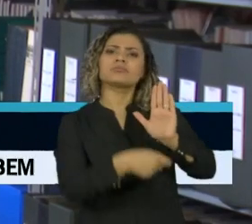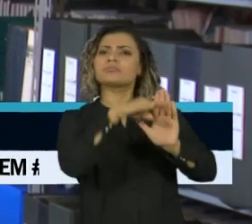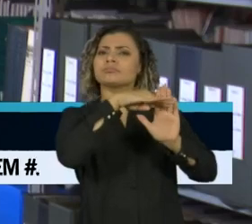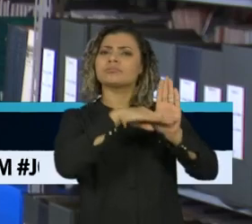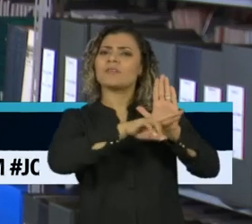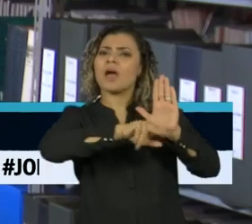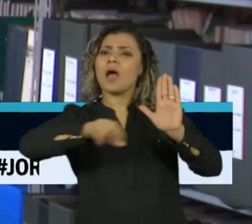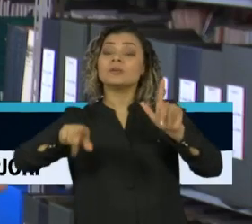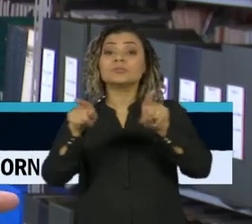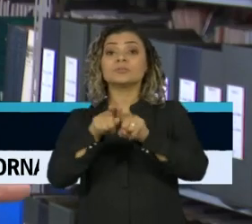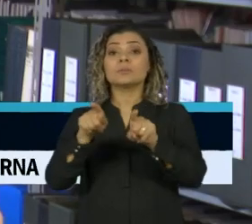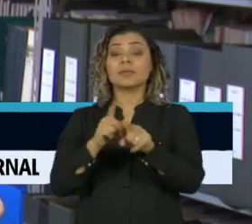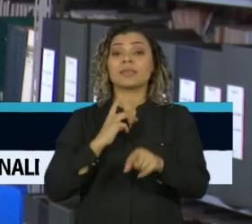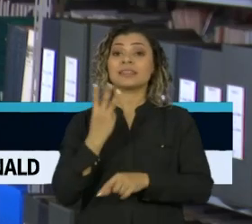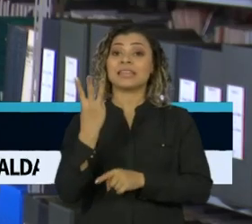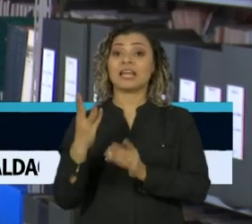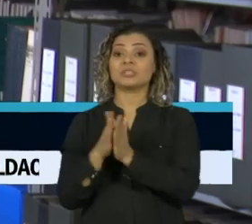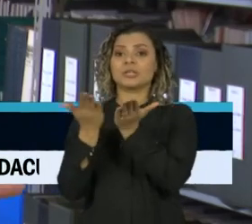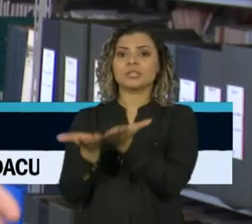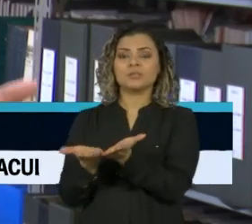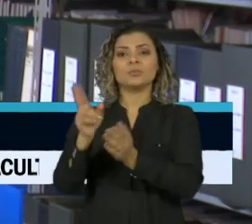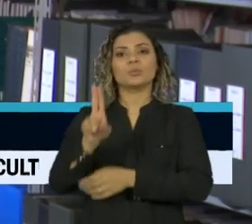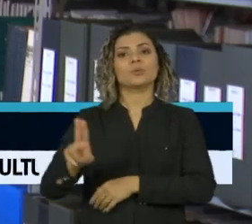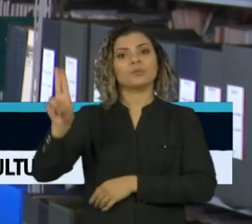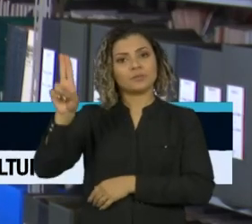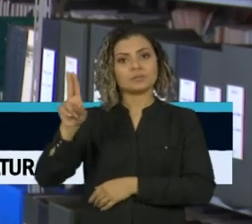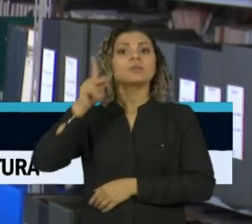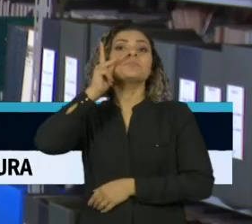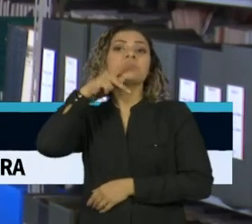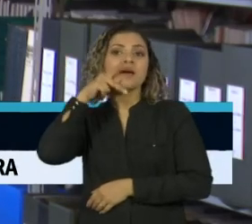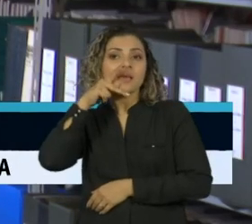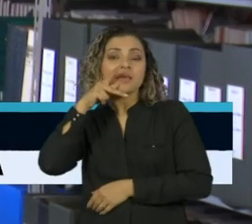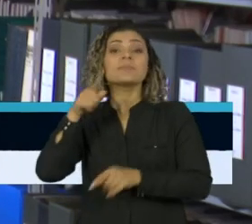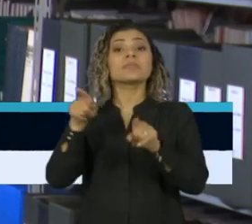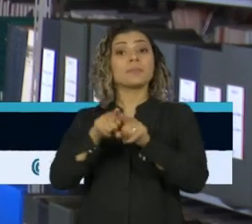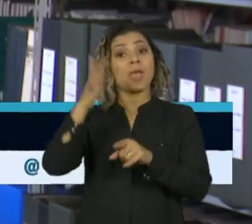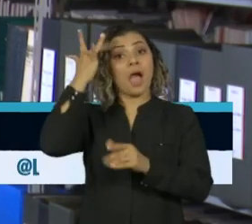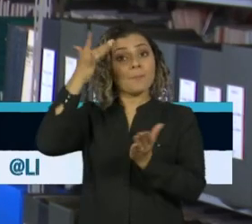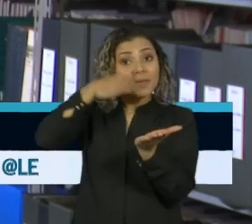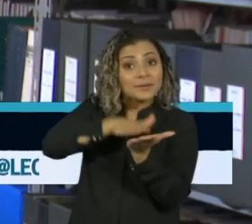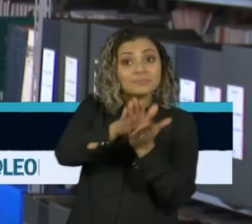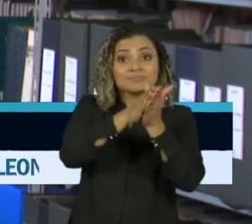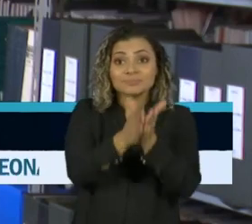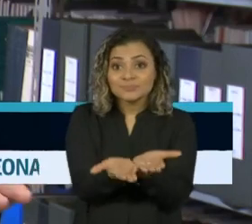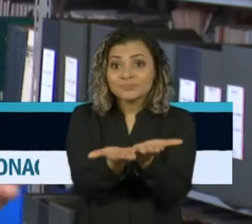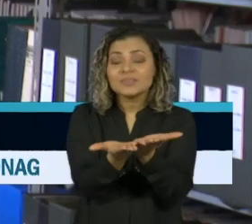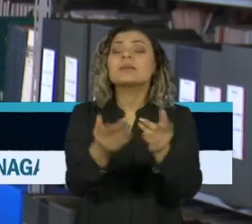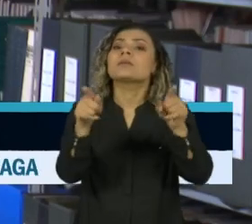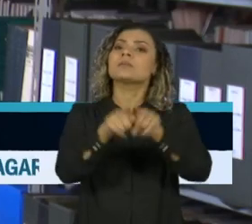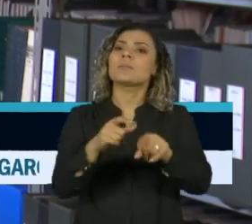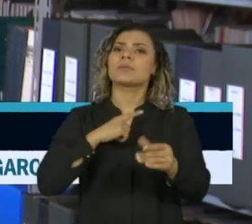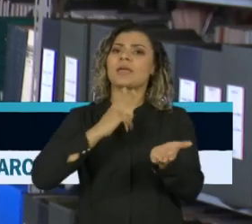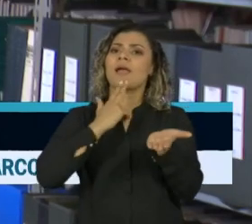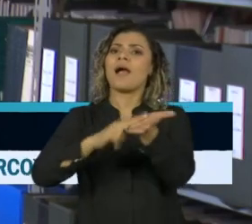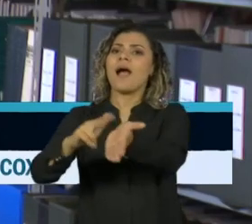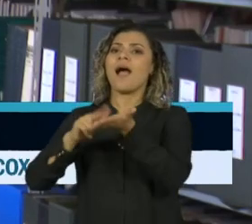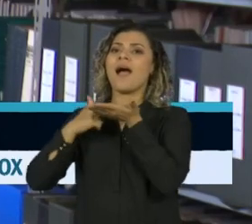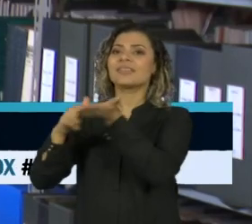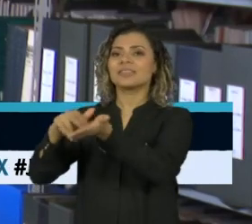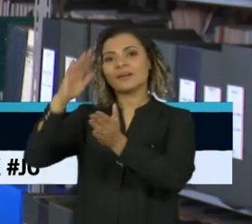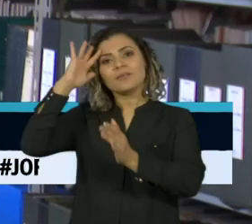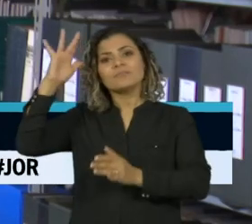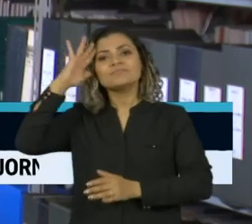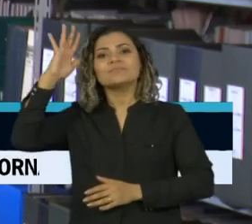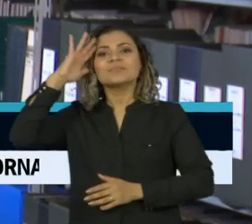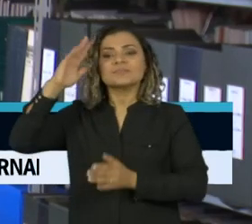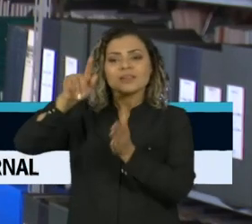último volume de uma trilogia feita pela Universidade da Paraíba, que sai amanhã, e uma seleção de cartas trocadas com pensadores,